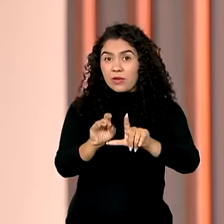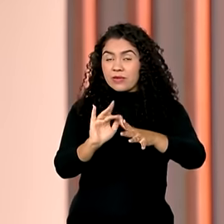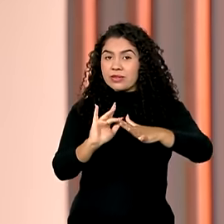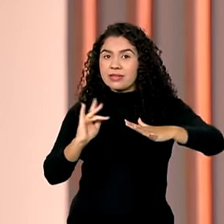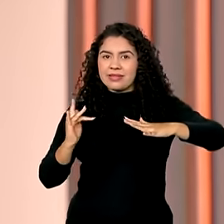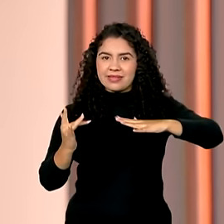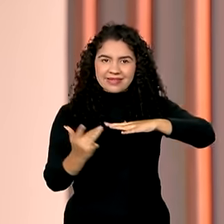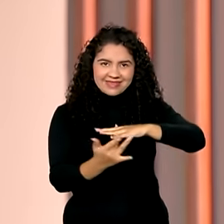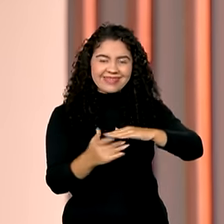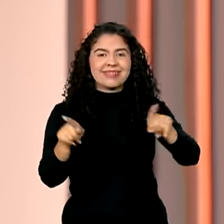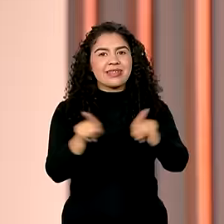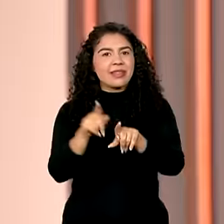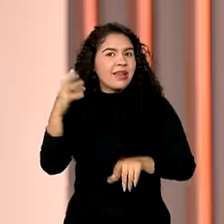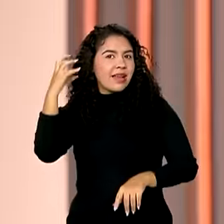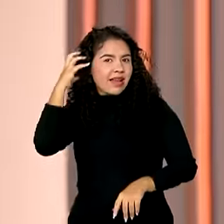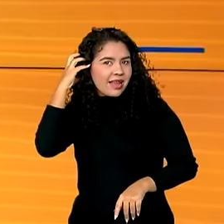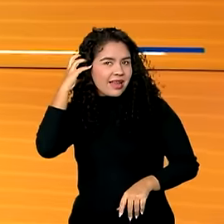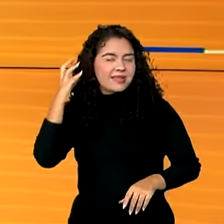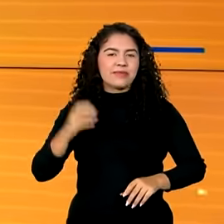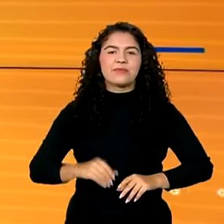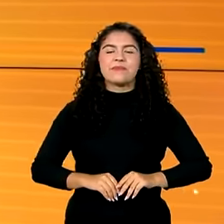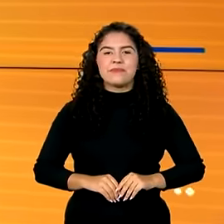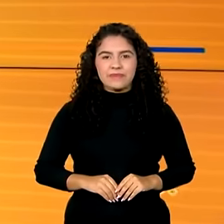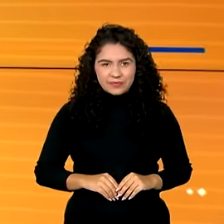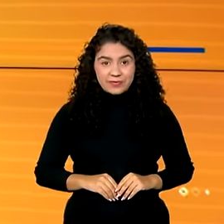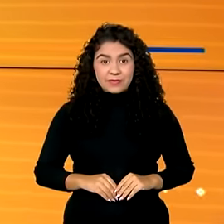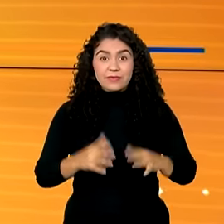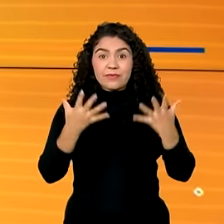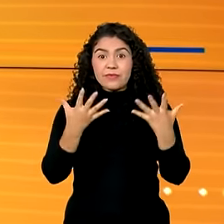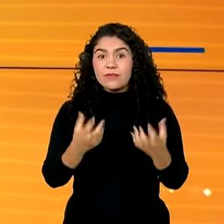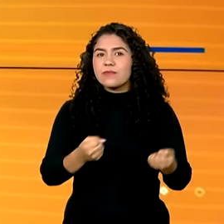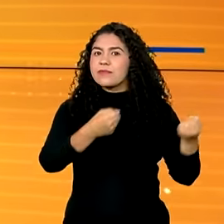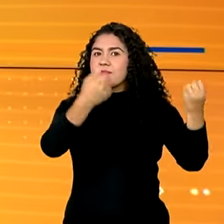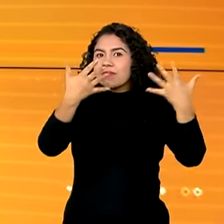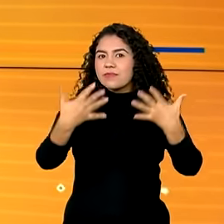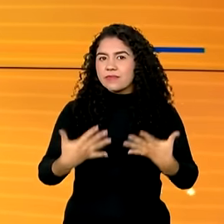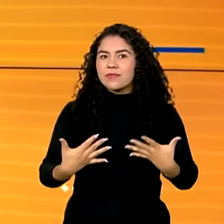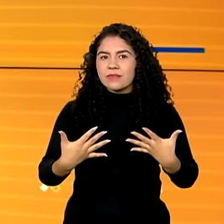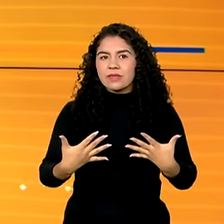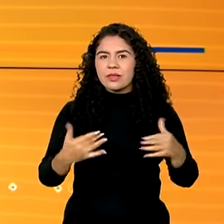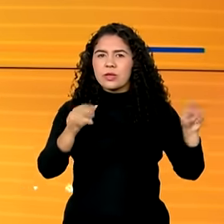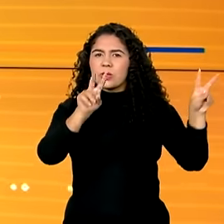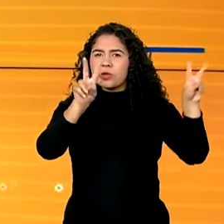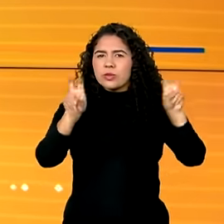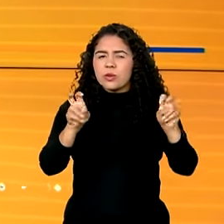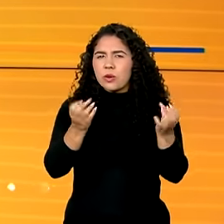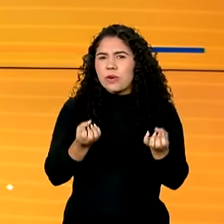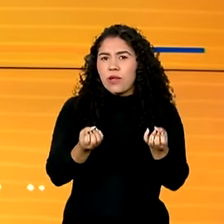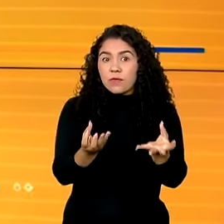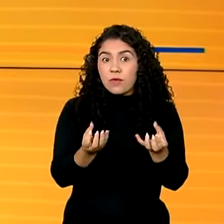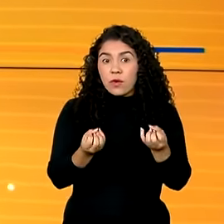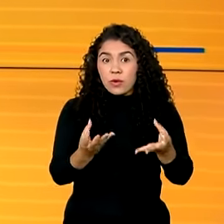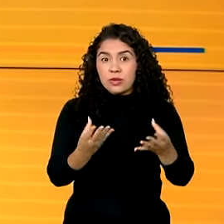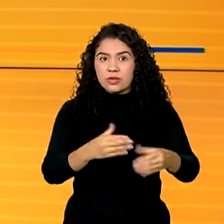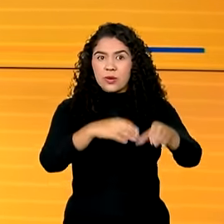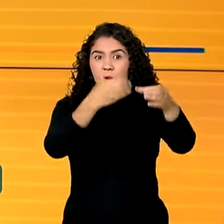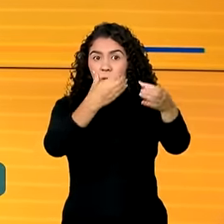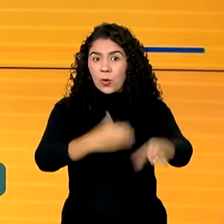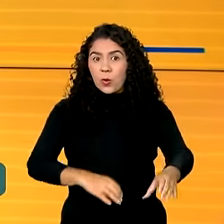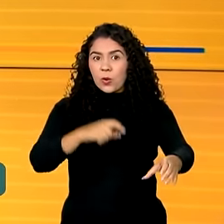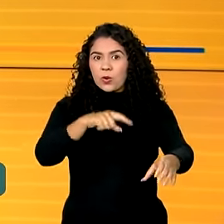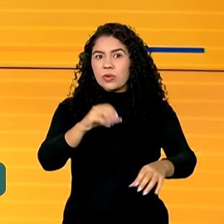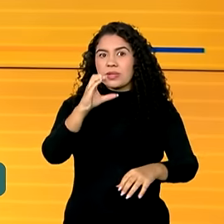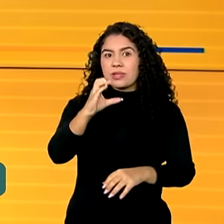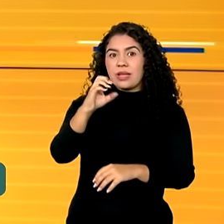redes sociais e pela Rádio GOV. Vamos começar esta edição do Brasil em Dia com informações sobre o maior concurso público